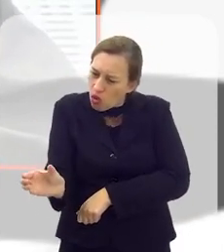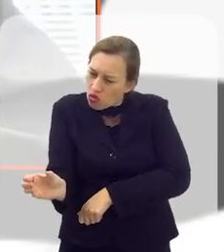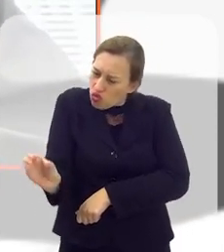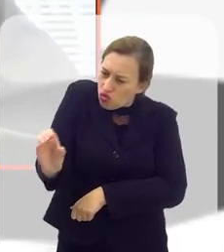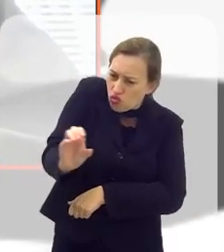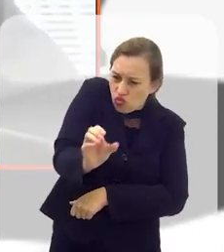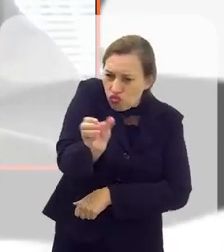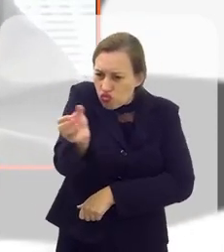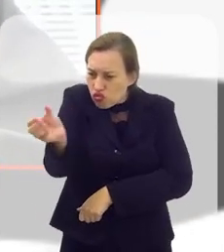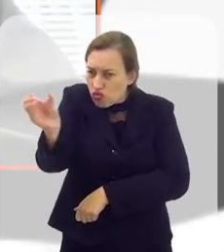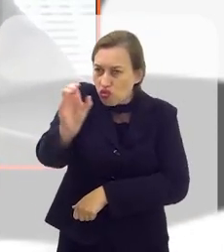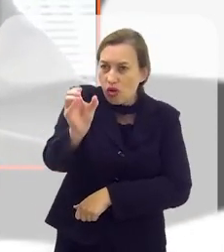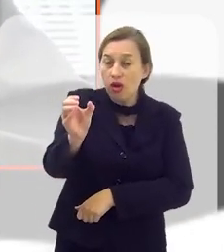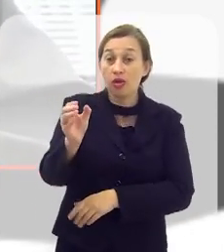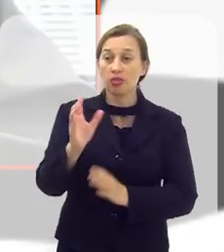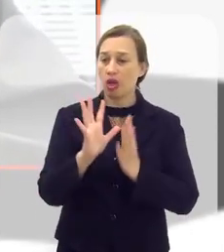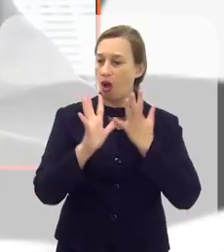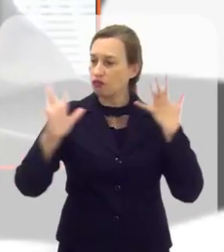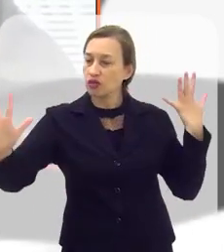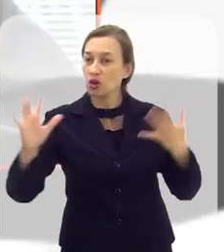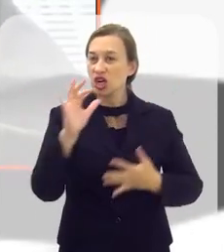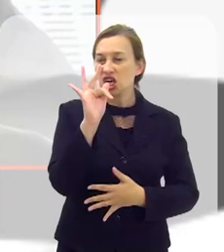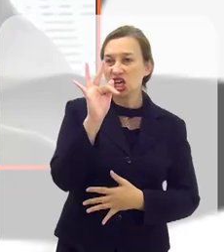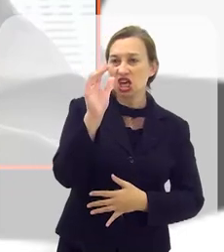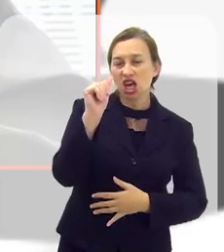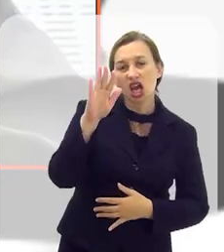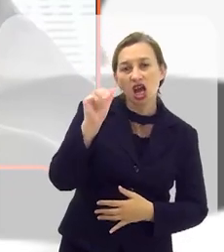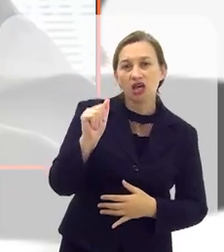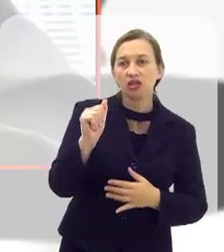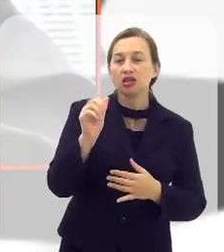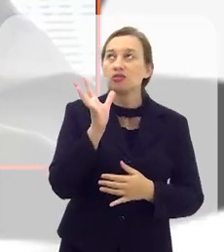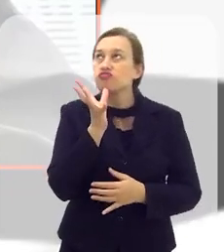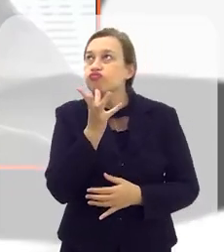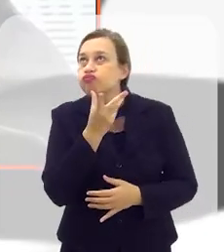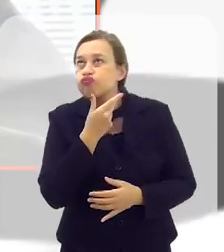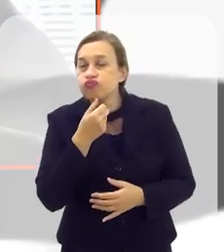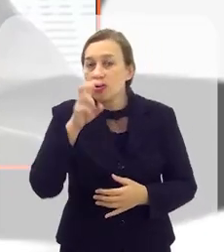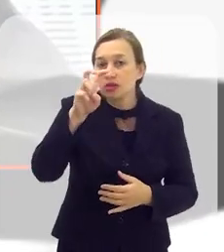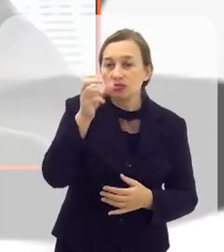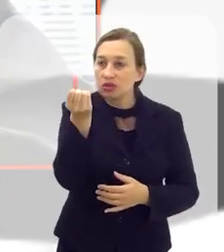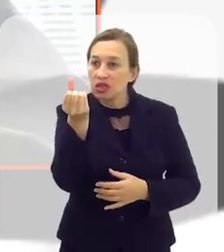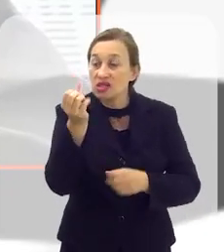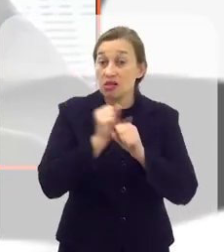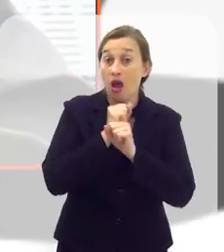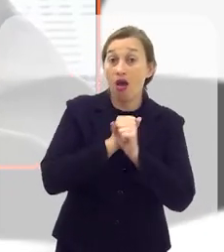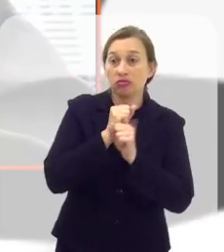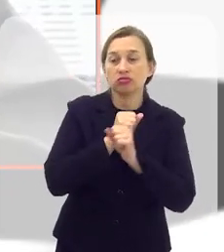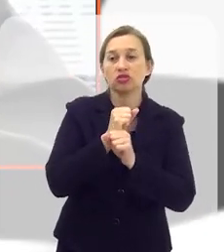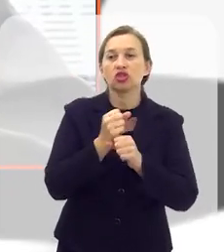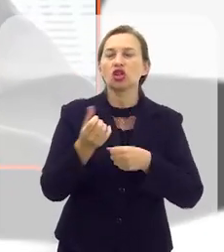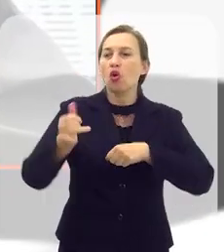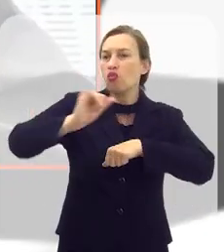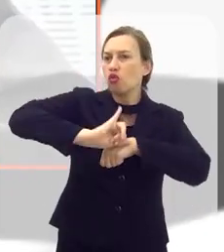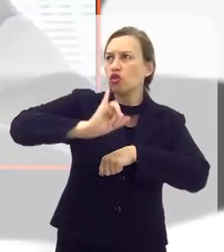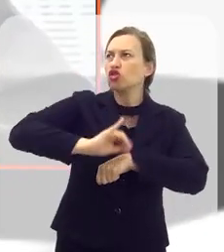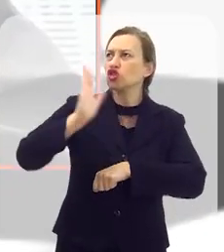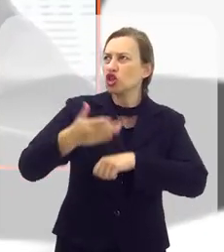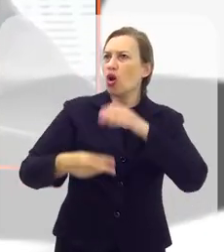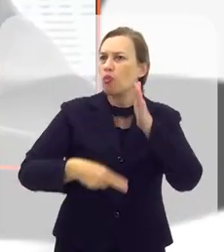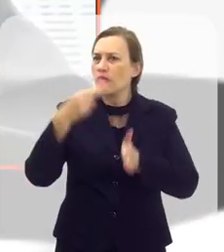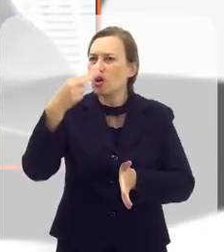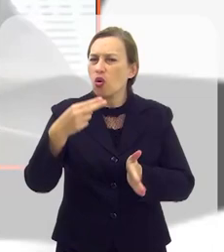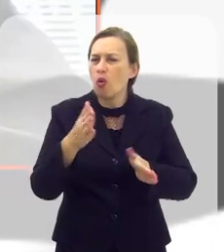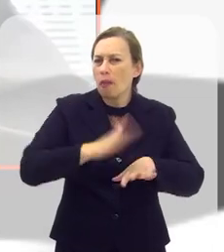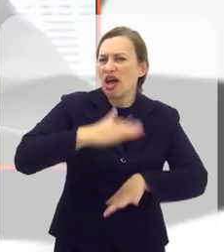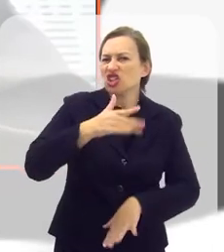você entra na fila do INTA e demora mais de 5, 6 anos para fazer uma cirurgia dessa. volta ao redor